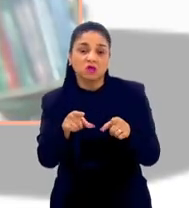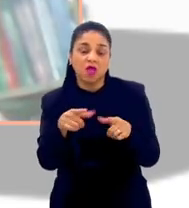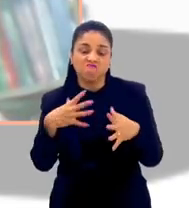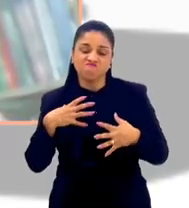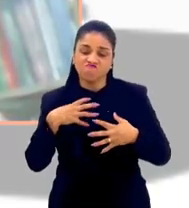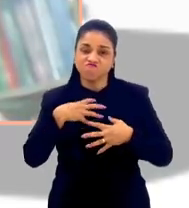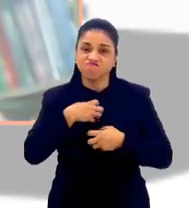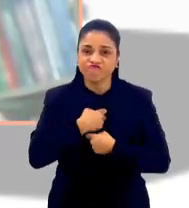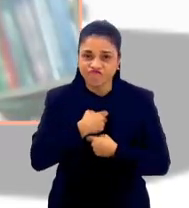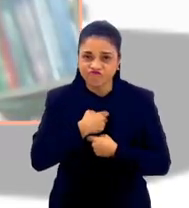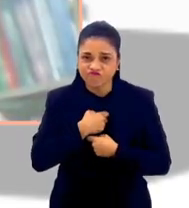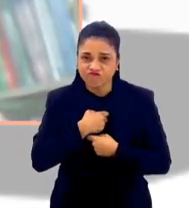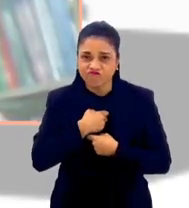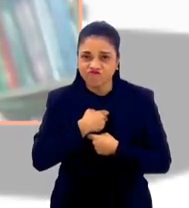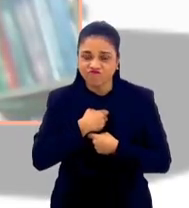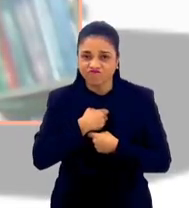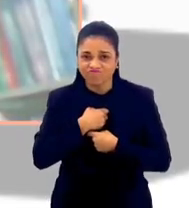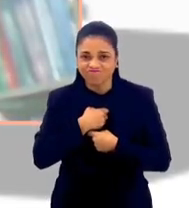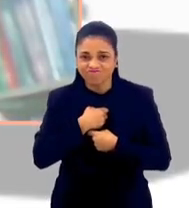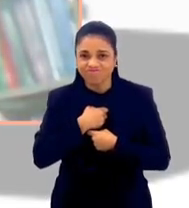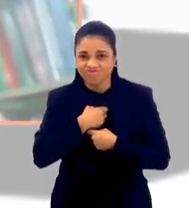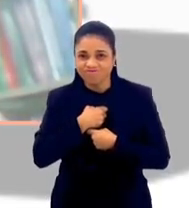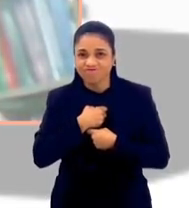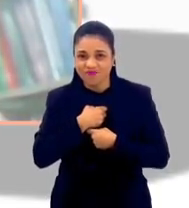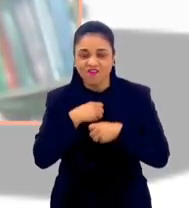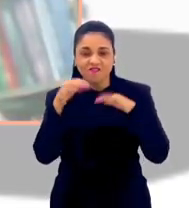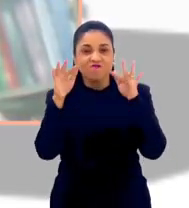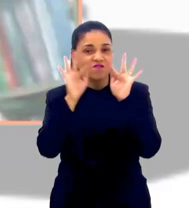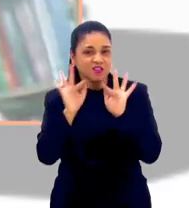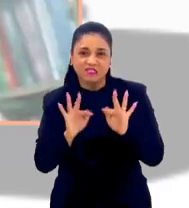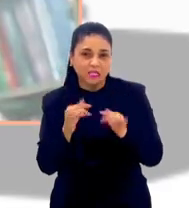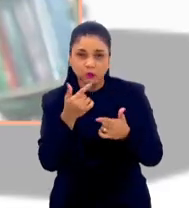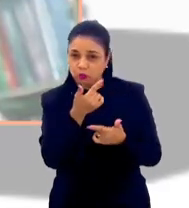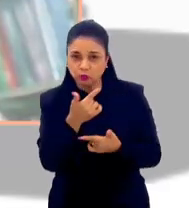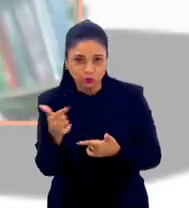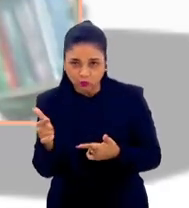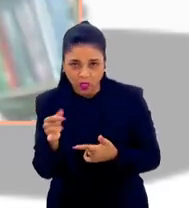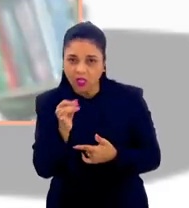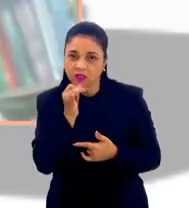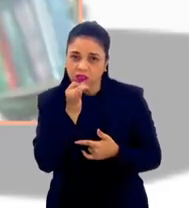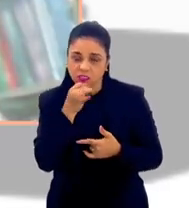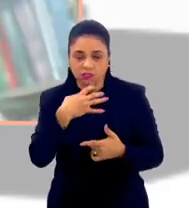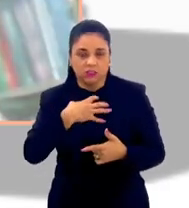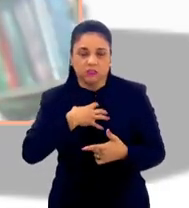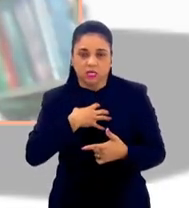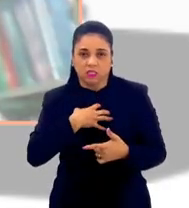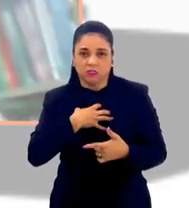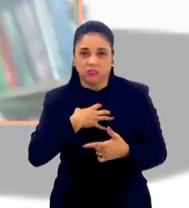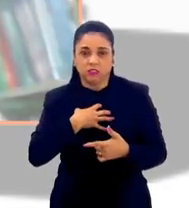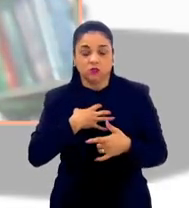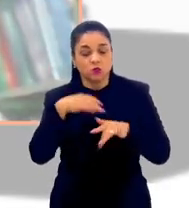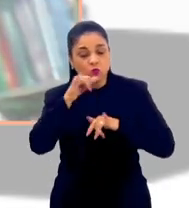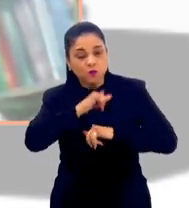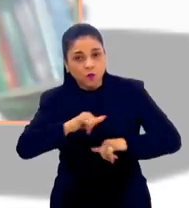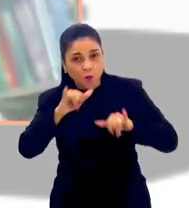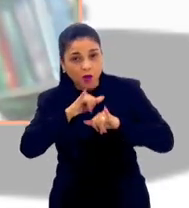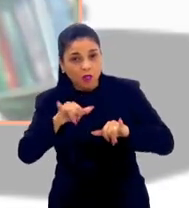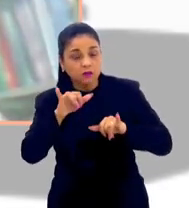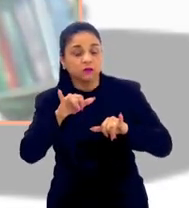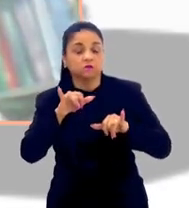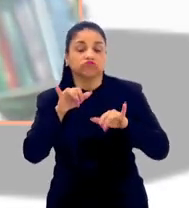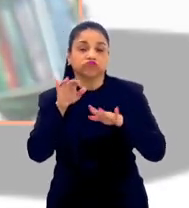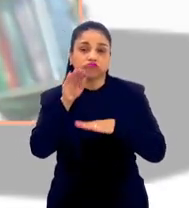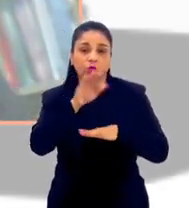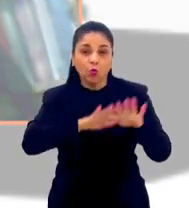frustração, isso tudo traz infelicidade. É esse o cuidado que a gente tem que ter com a propaganda e com o